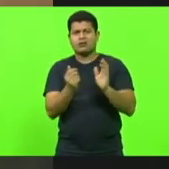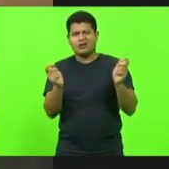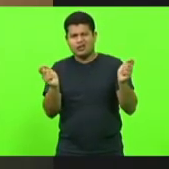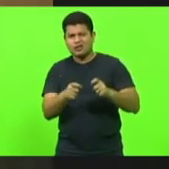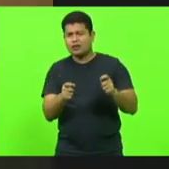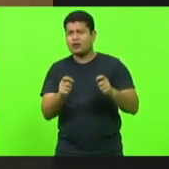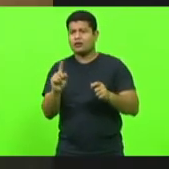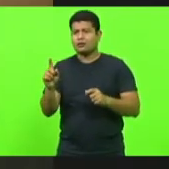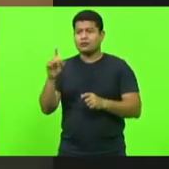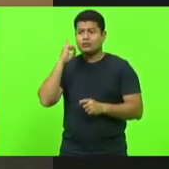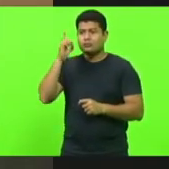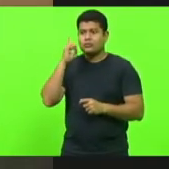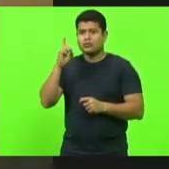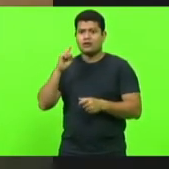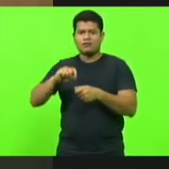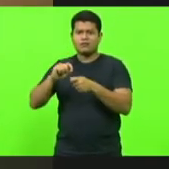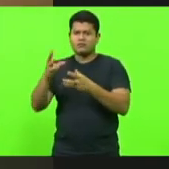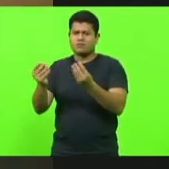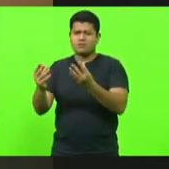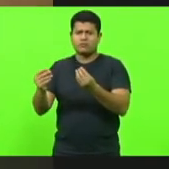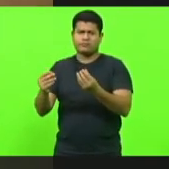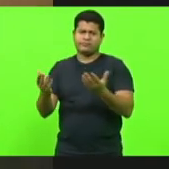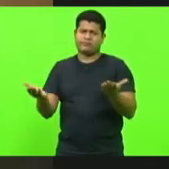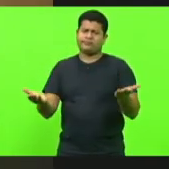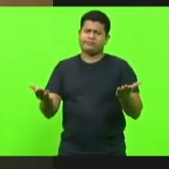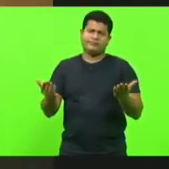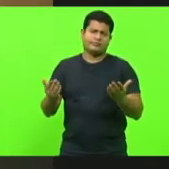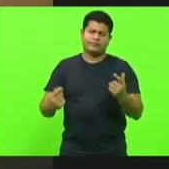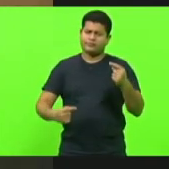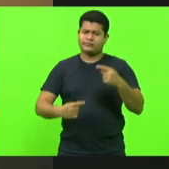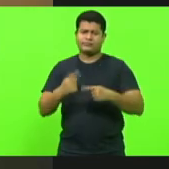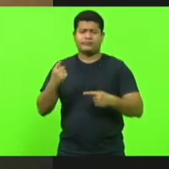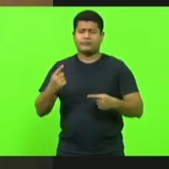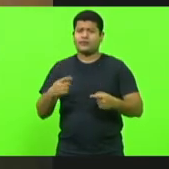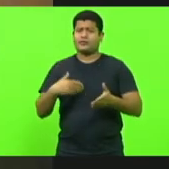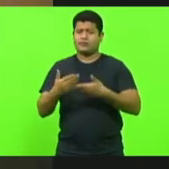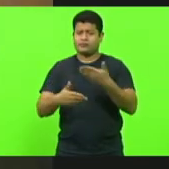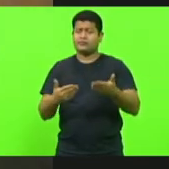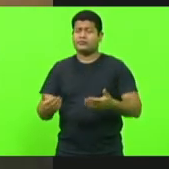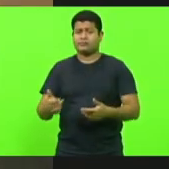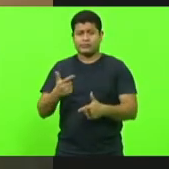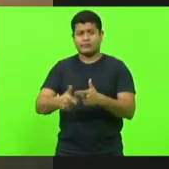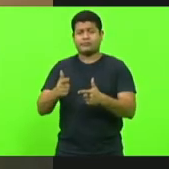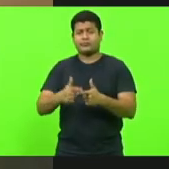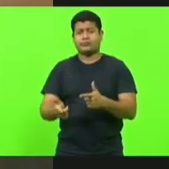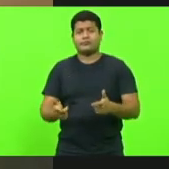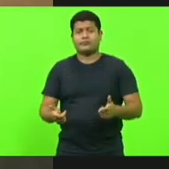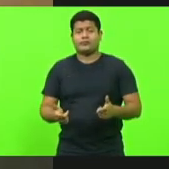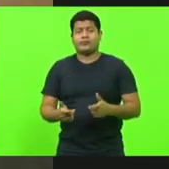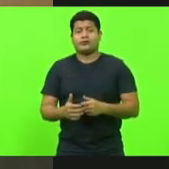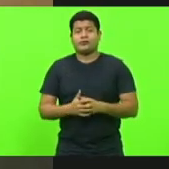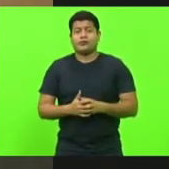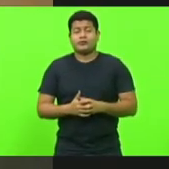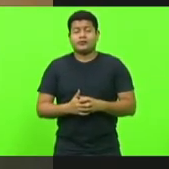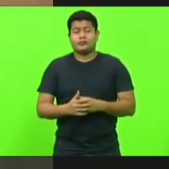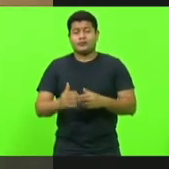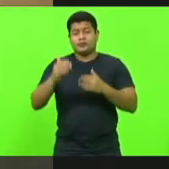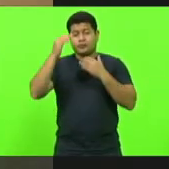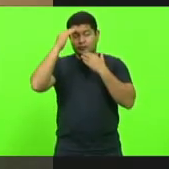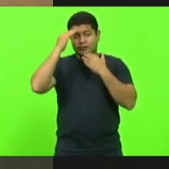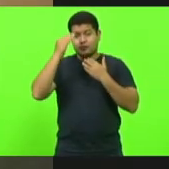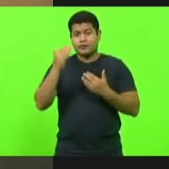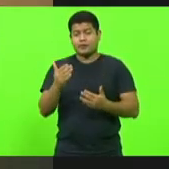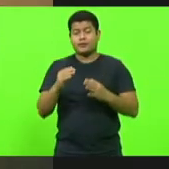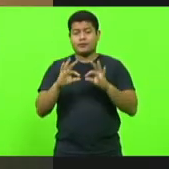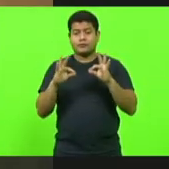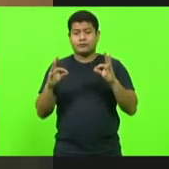tá fazendo muito isso aí aí realmente o negócio tá feio né então agradeço então a